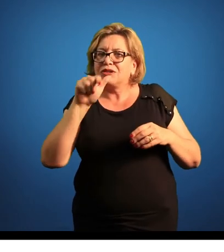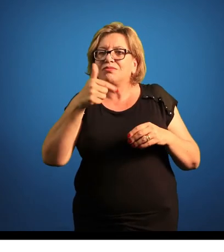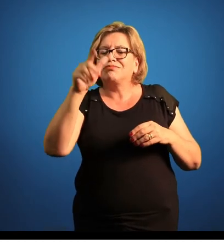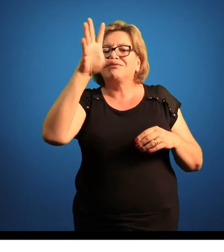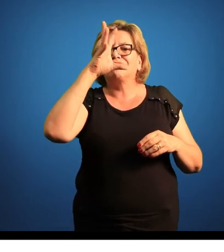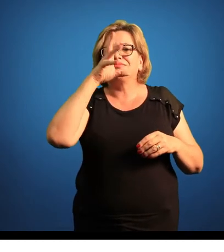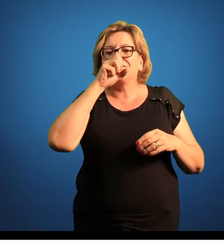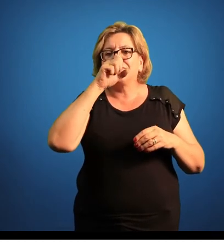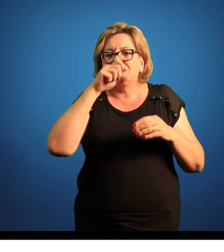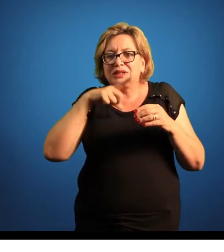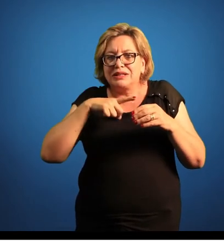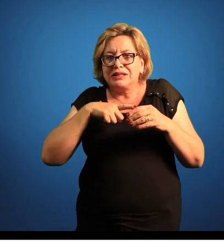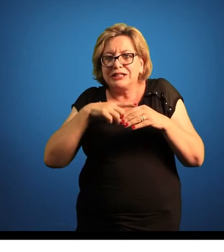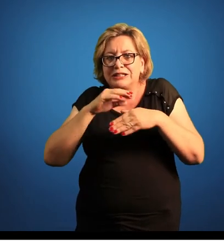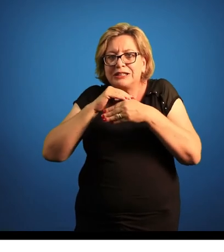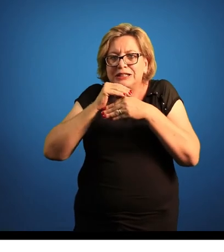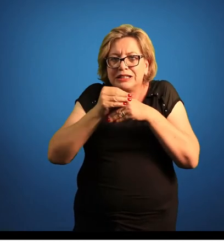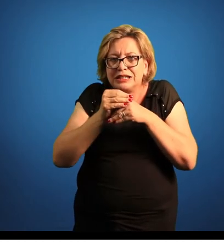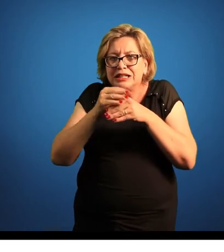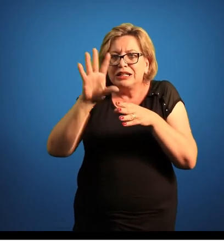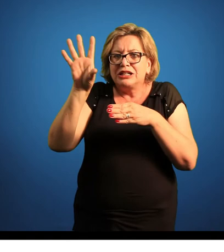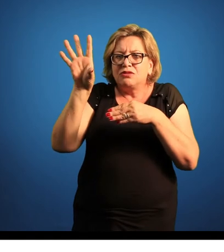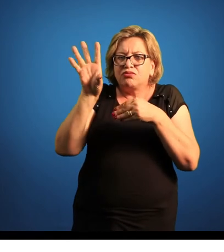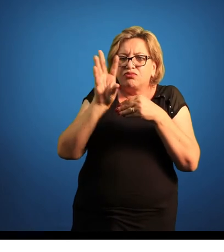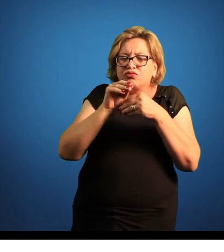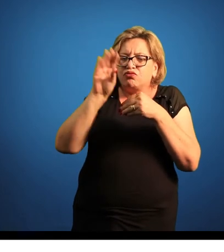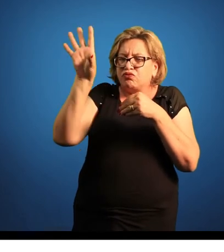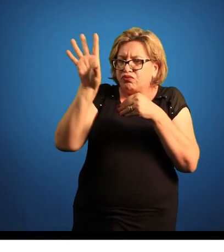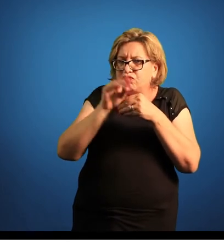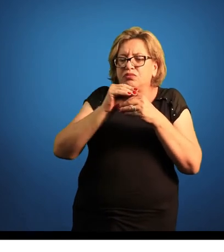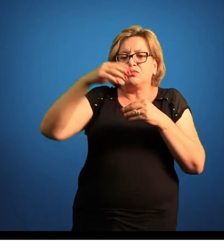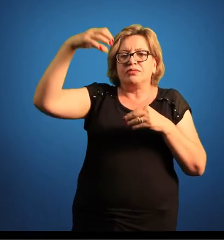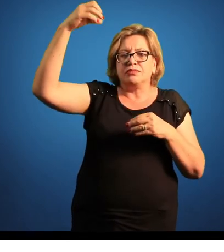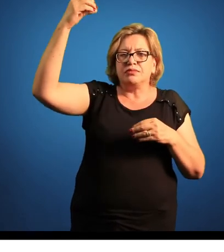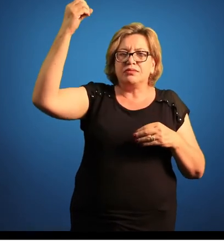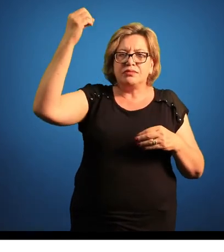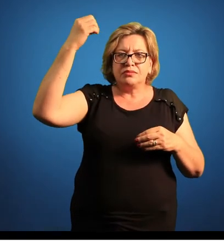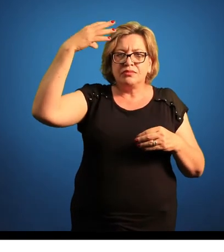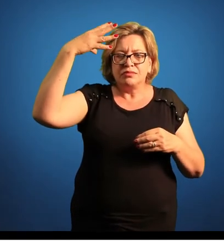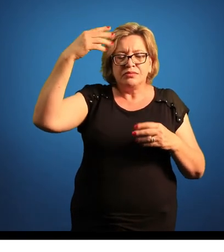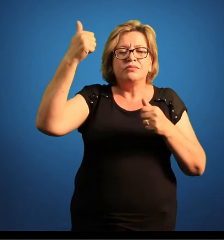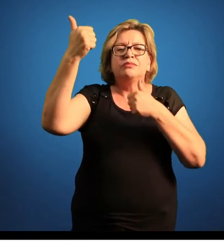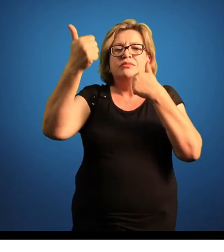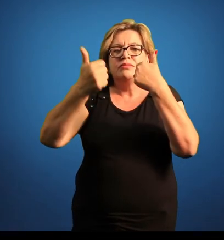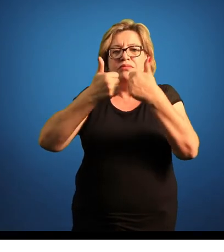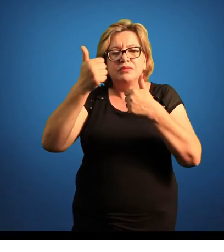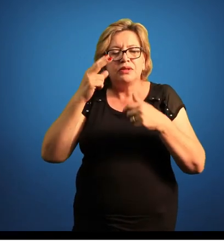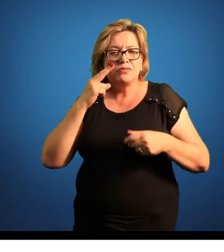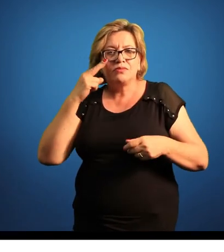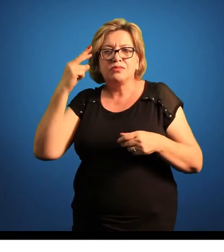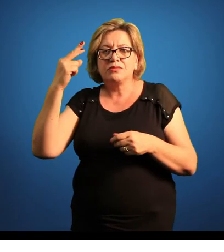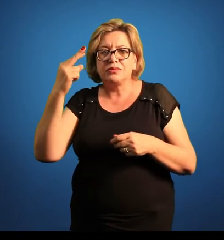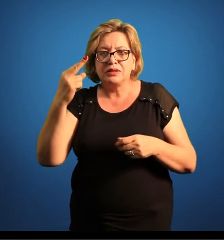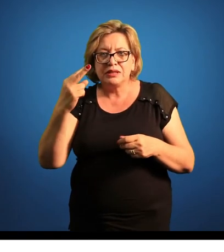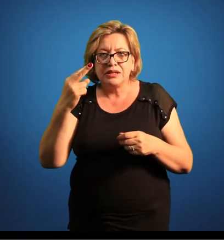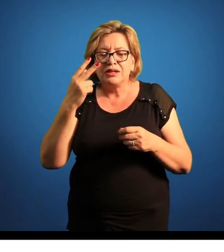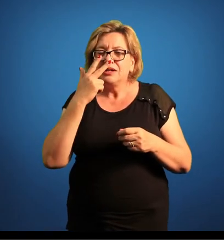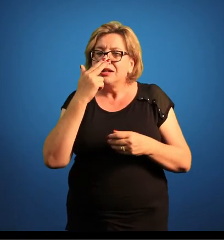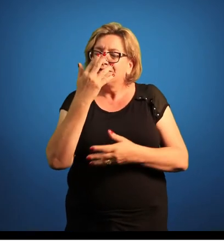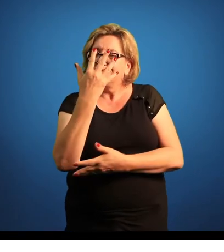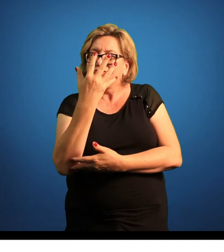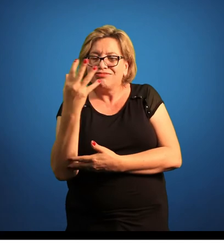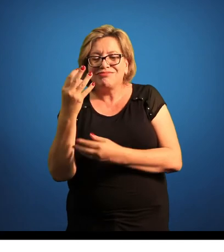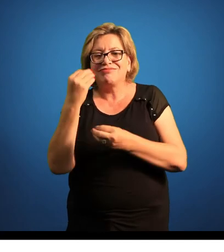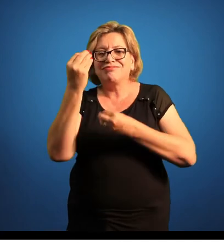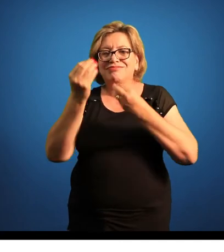placas também, de forma a captar a maior quantidade de luz, né? E aqui em cima nós enxergamos, então, uma colônia arborescente,